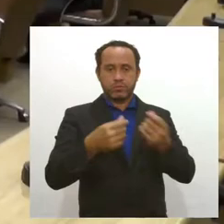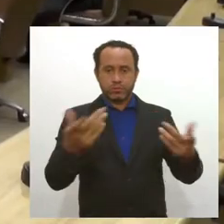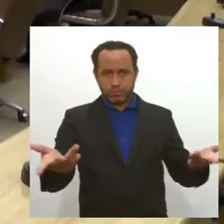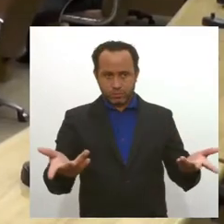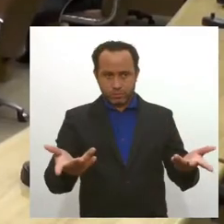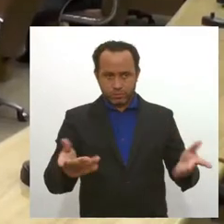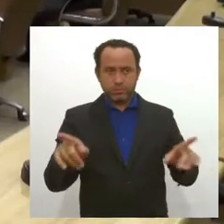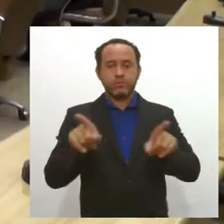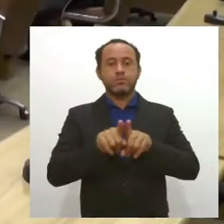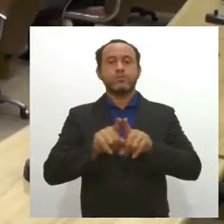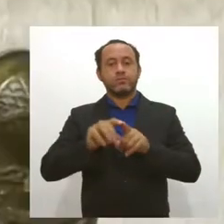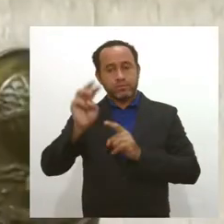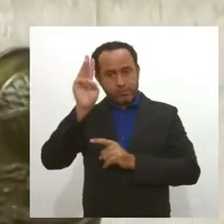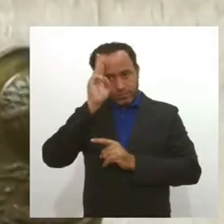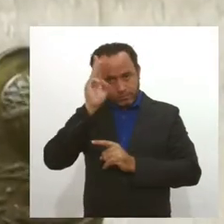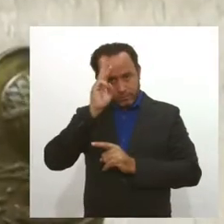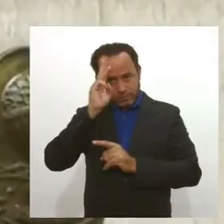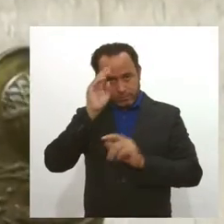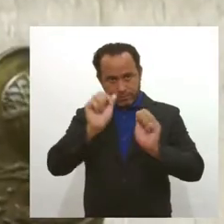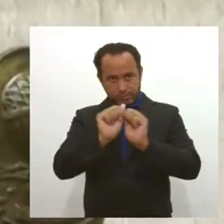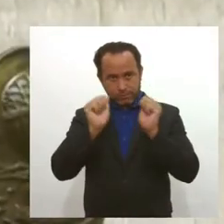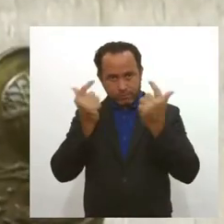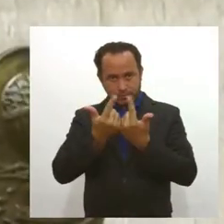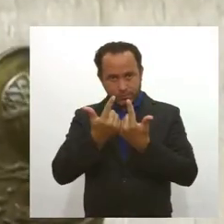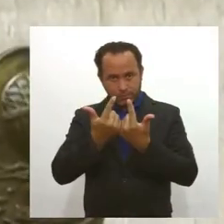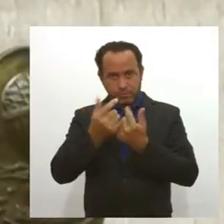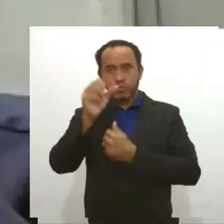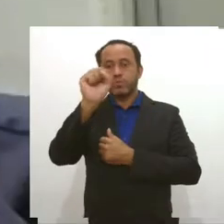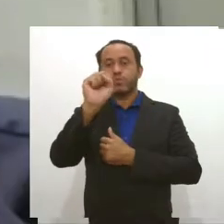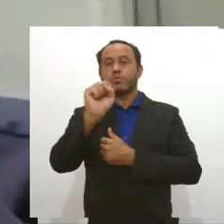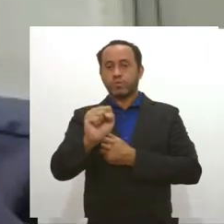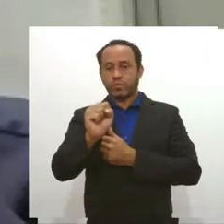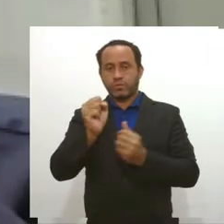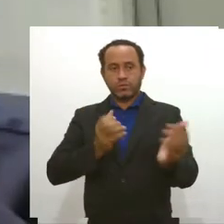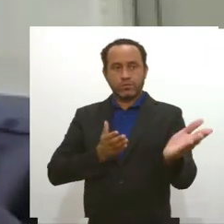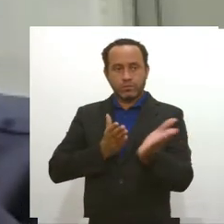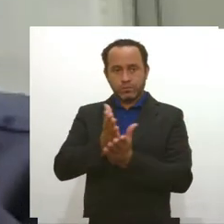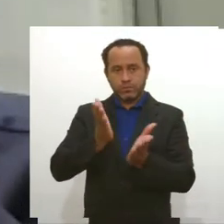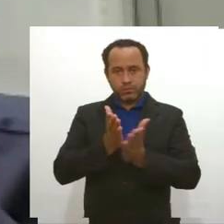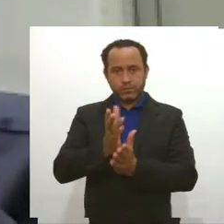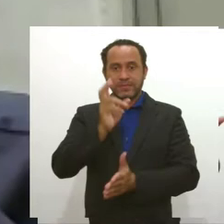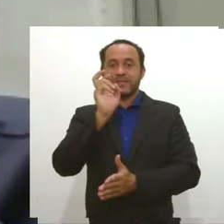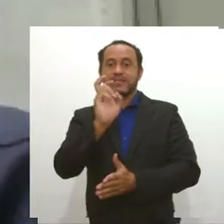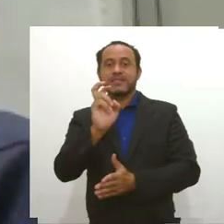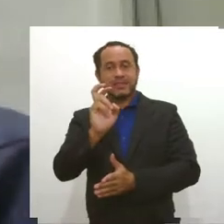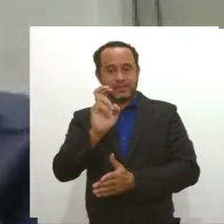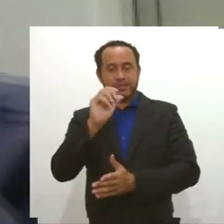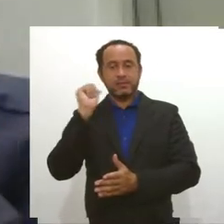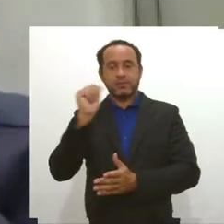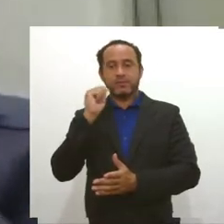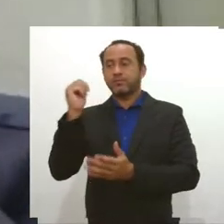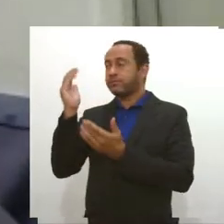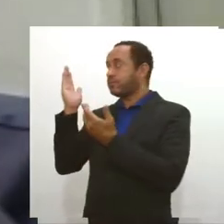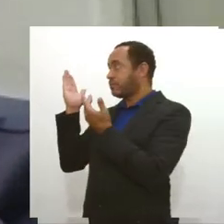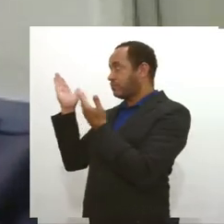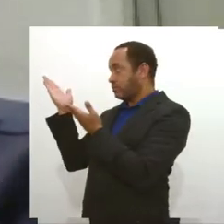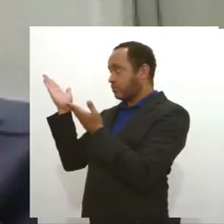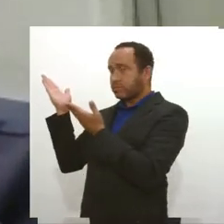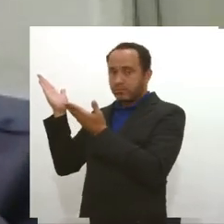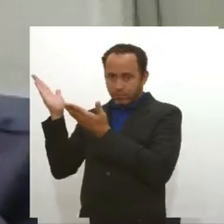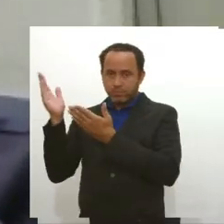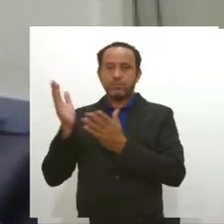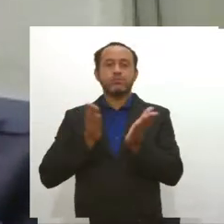sessão da terça-feira, na Casa Legislativa, oito indicações foram aprovadas. Cinco indicações foram de autoria do deputado estadual João